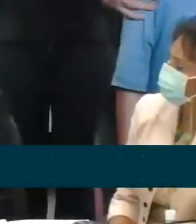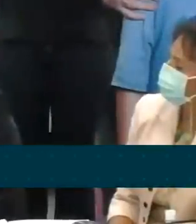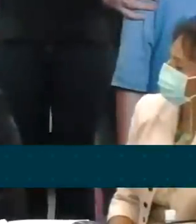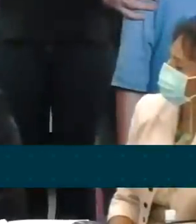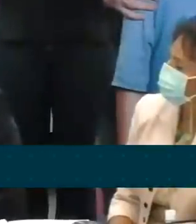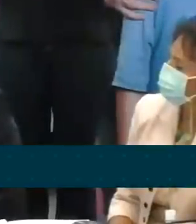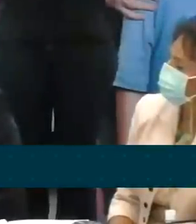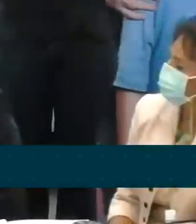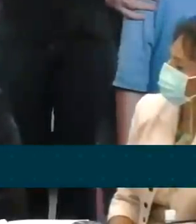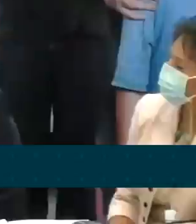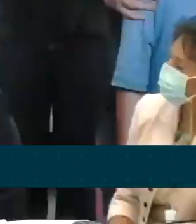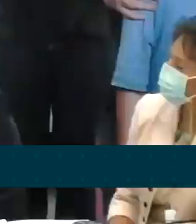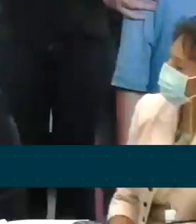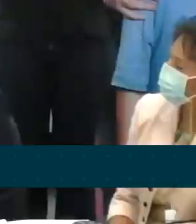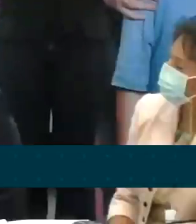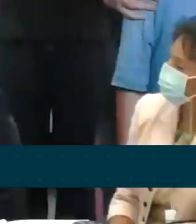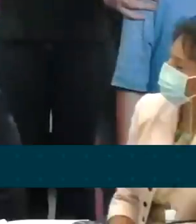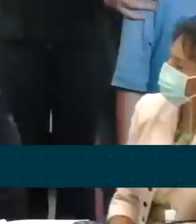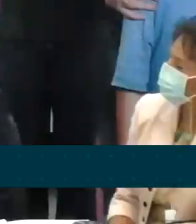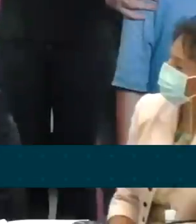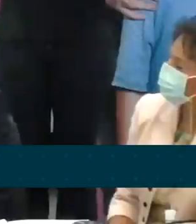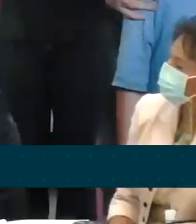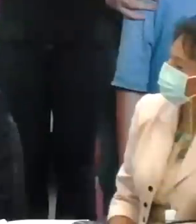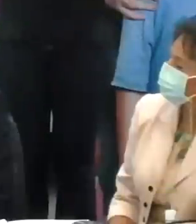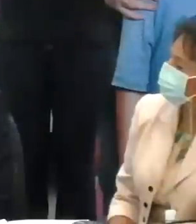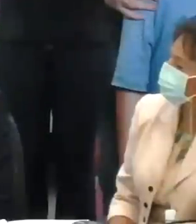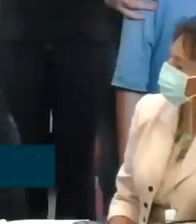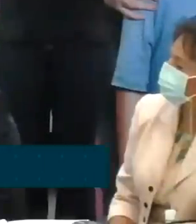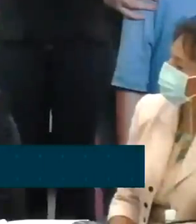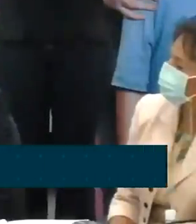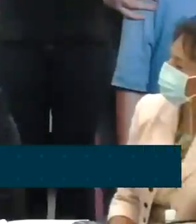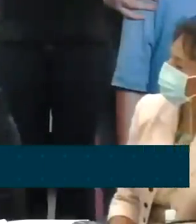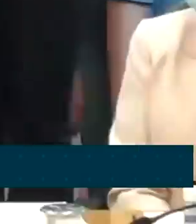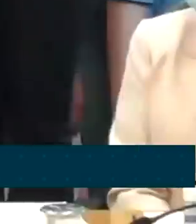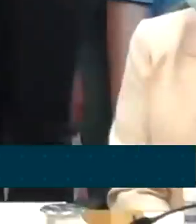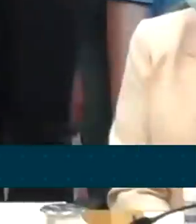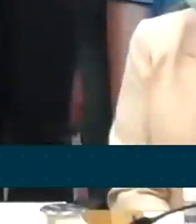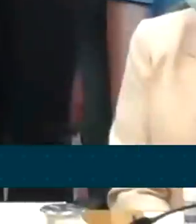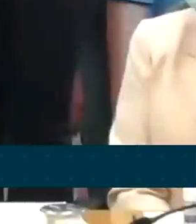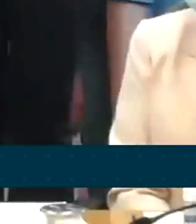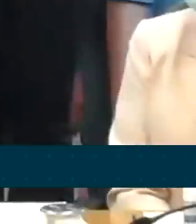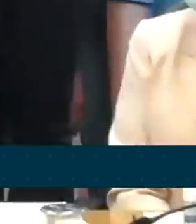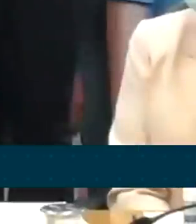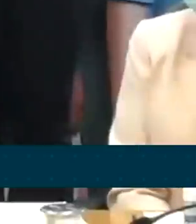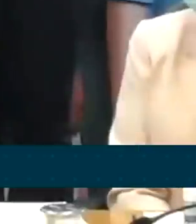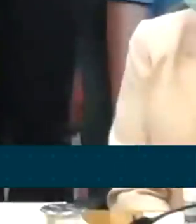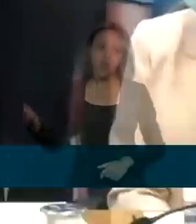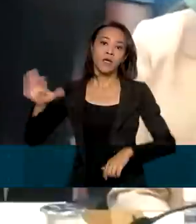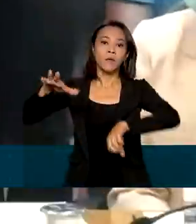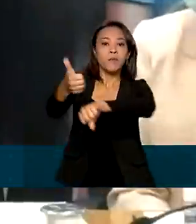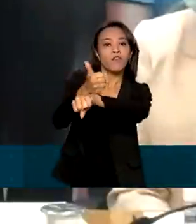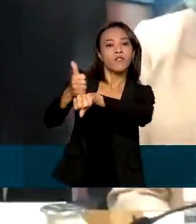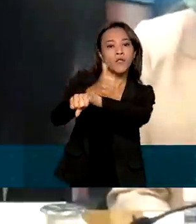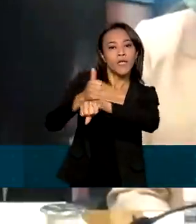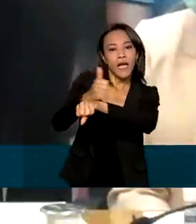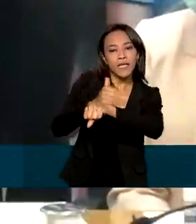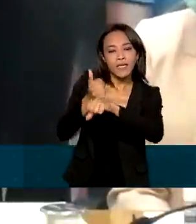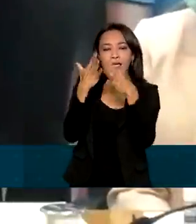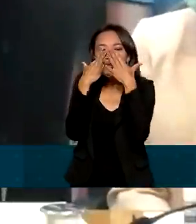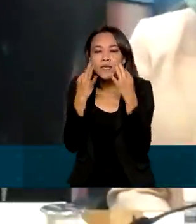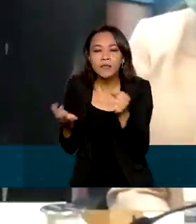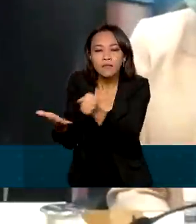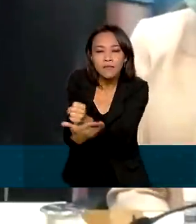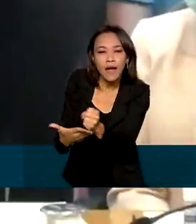bons hábitos alimentares na rotina das nossas crianças. E profissionais da atenção primária também